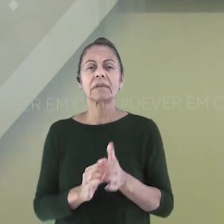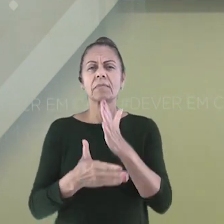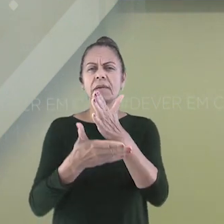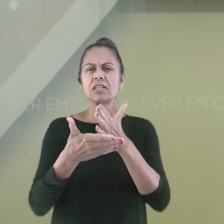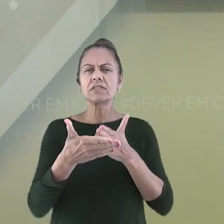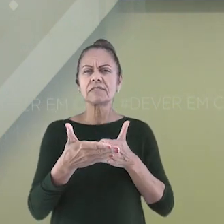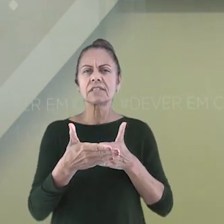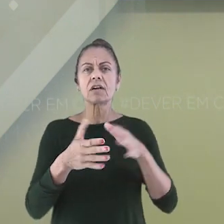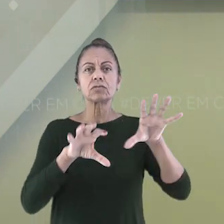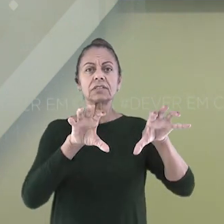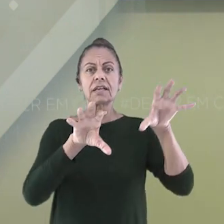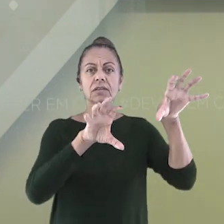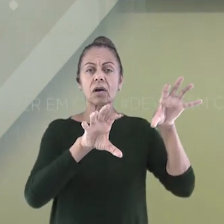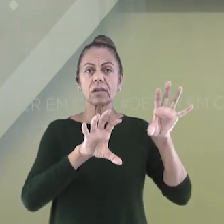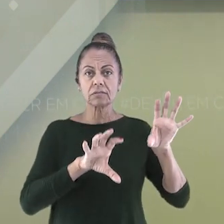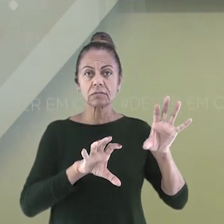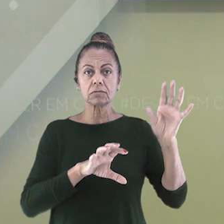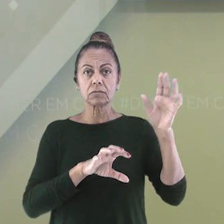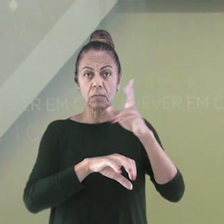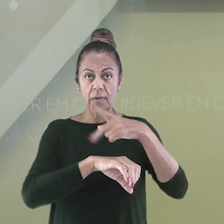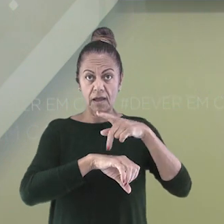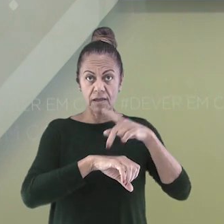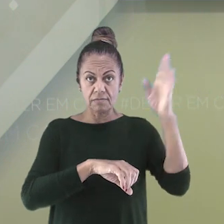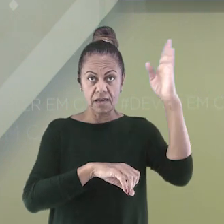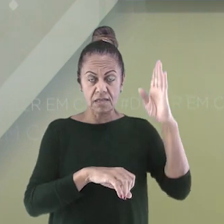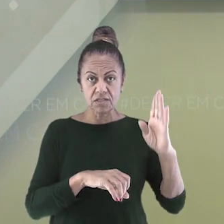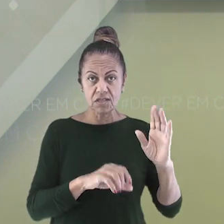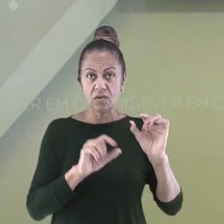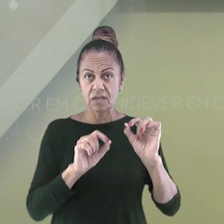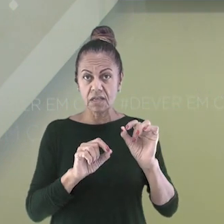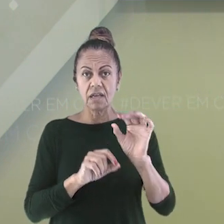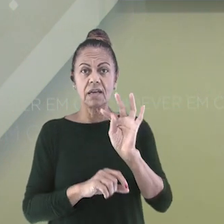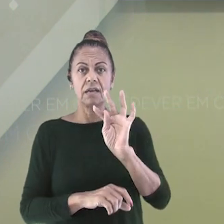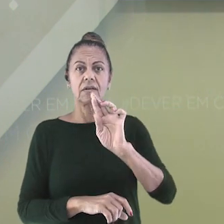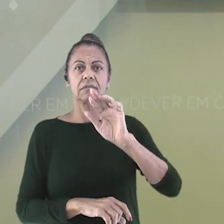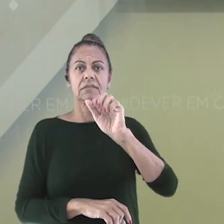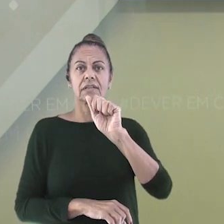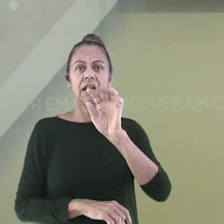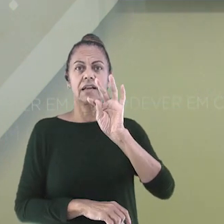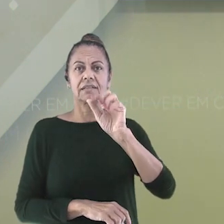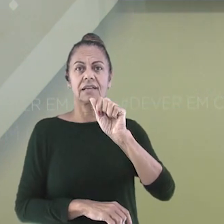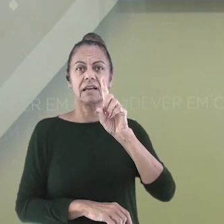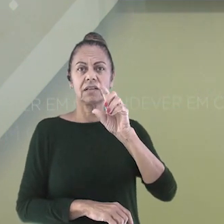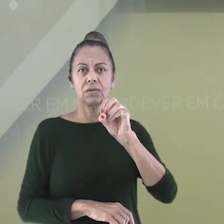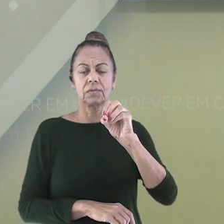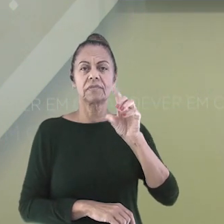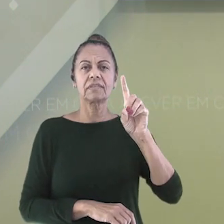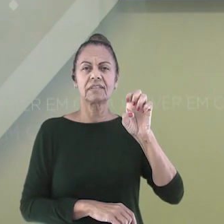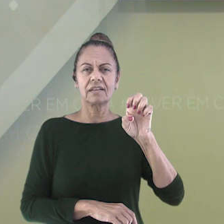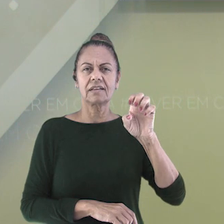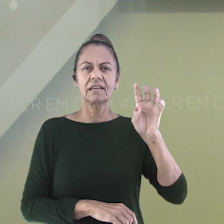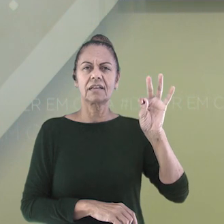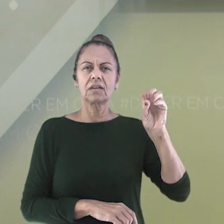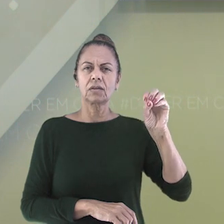país que se tem registro é do Tratado de Tordesilhas. Vamos contextualizar. Hoje